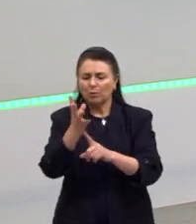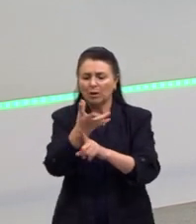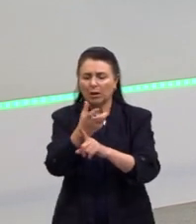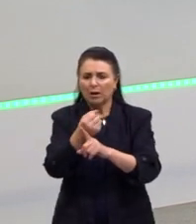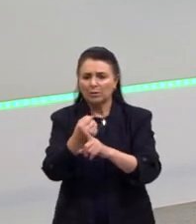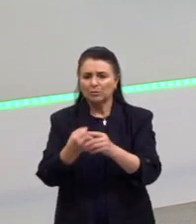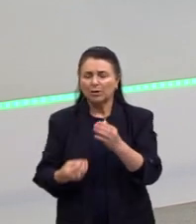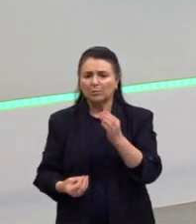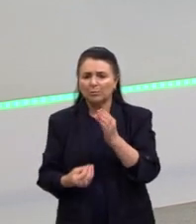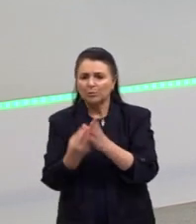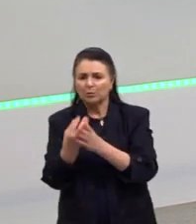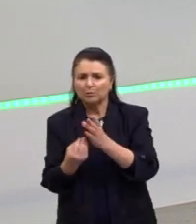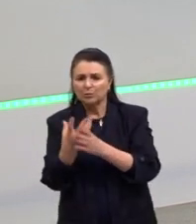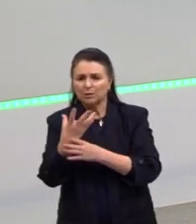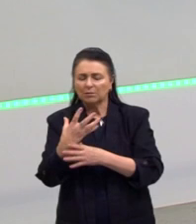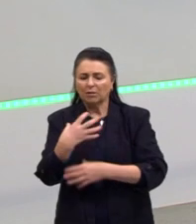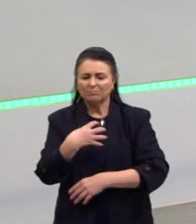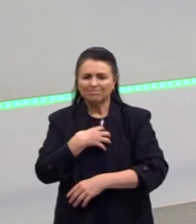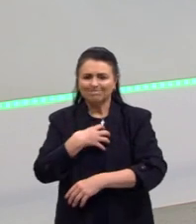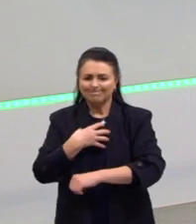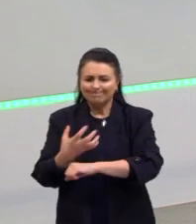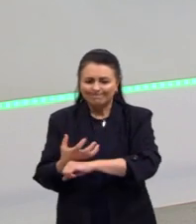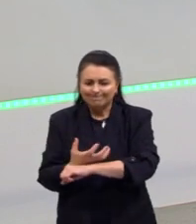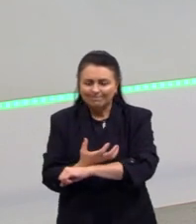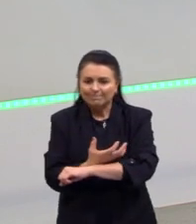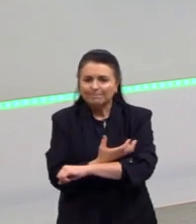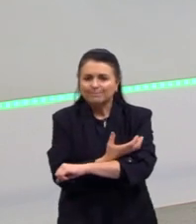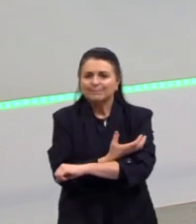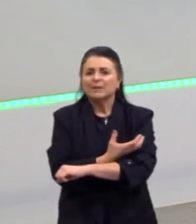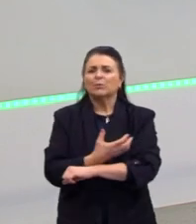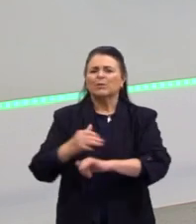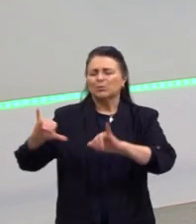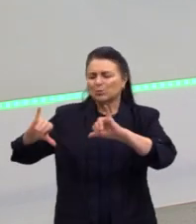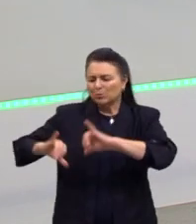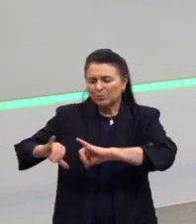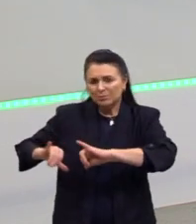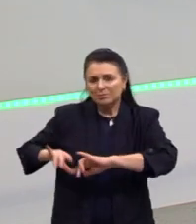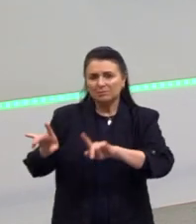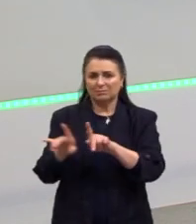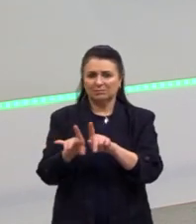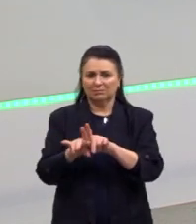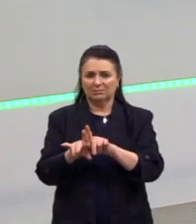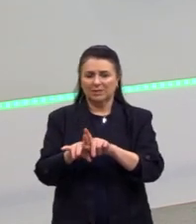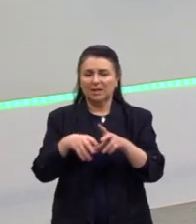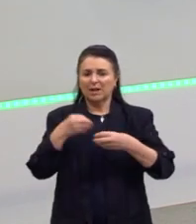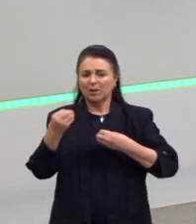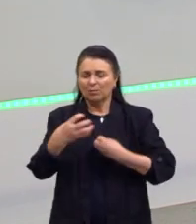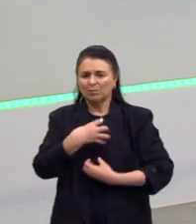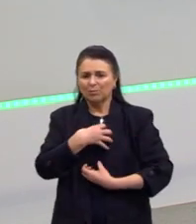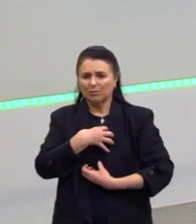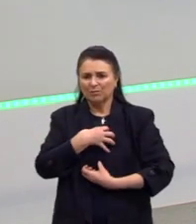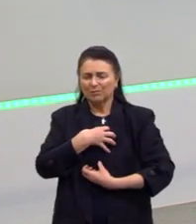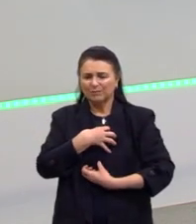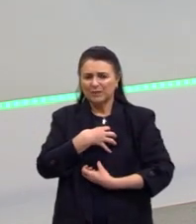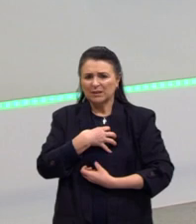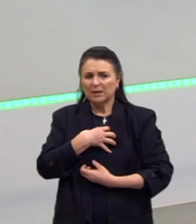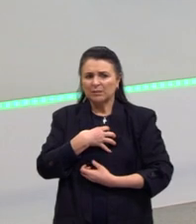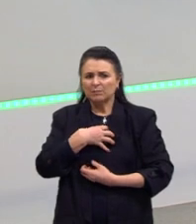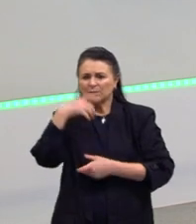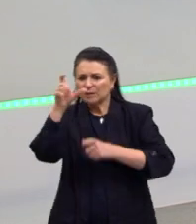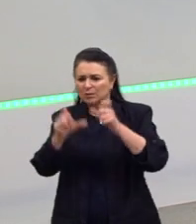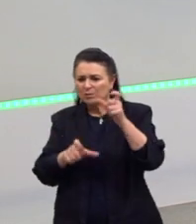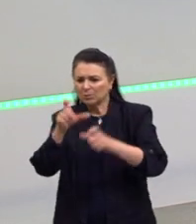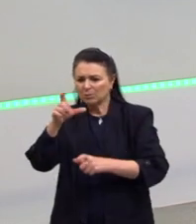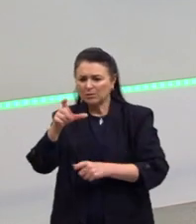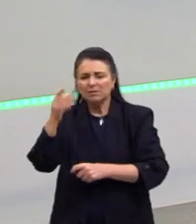muito ligada à sensibilidade, a sentimentos, a sofrimento, como uma forma dessas pessoas do